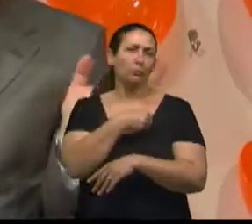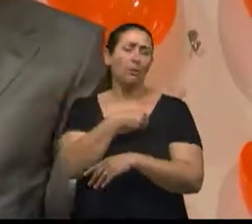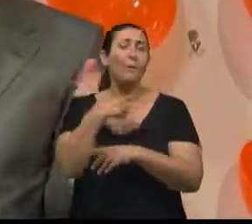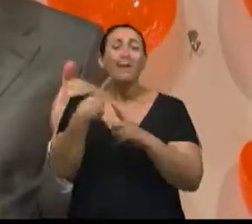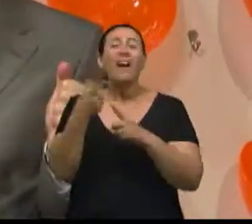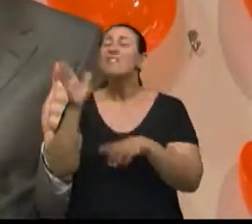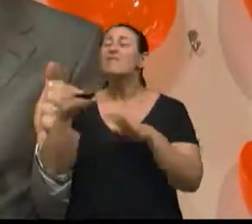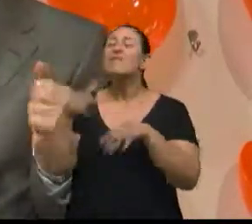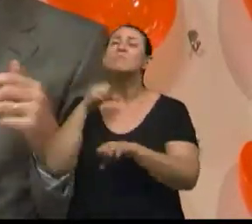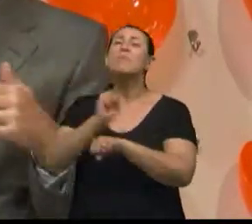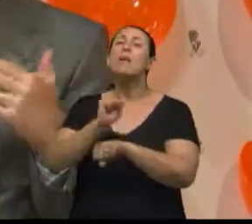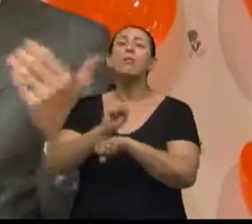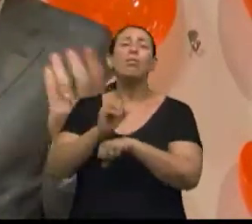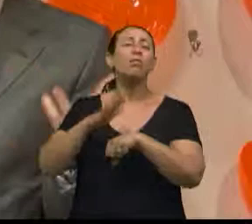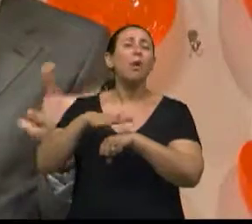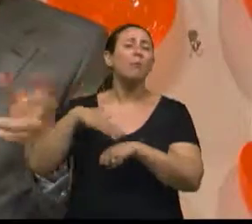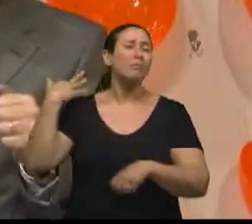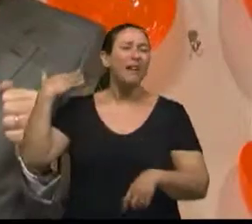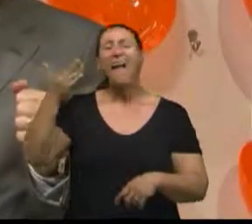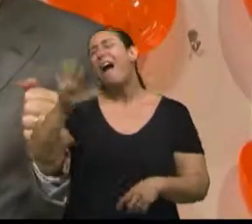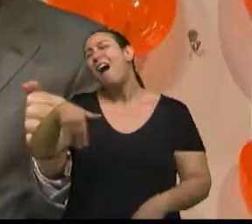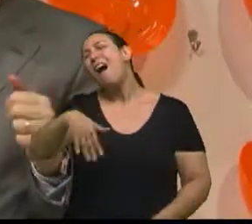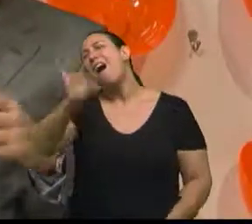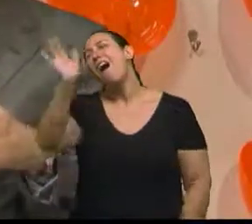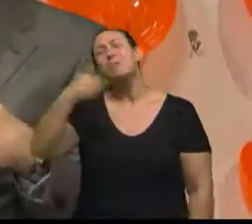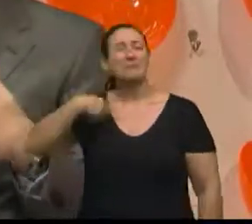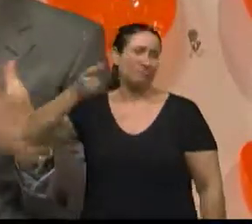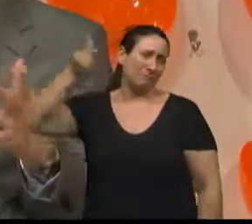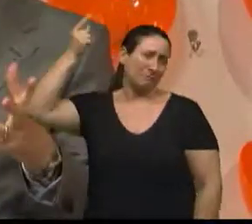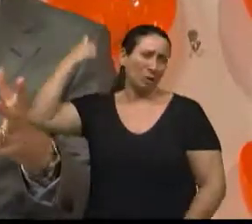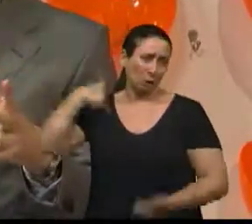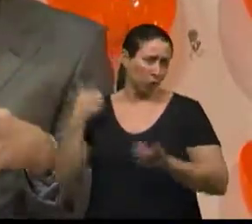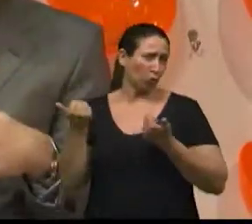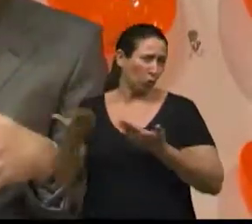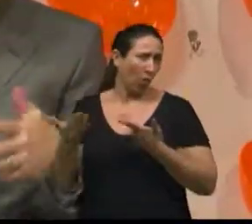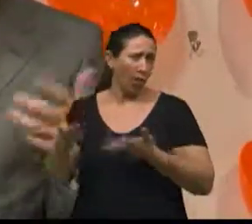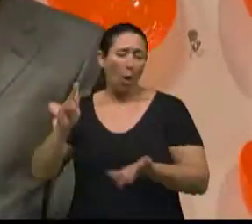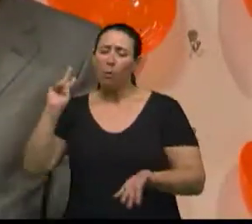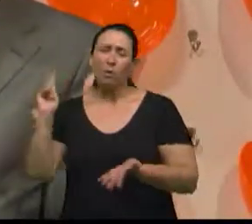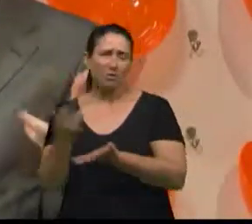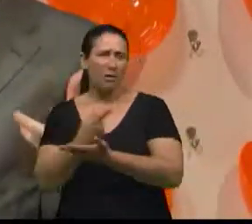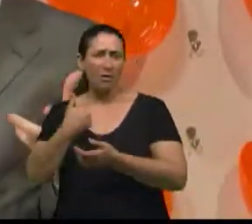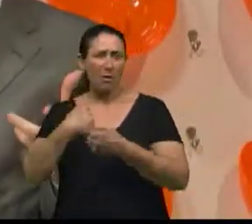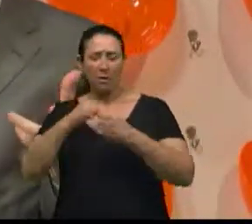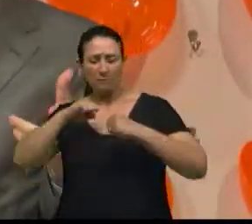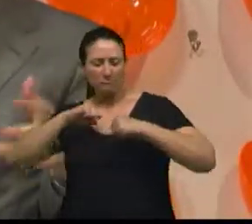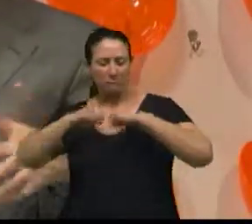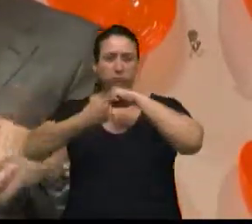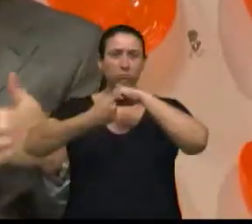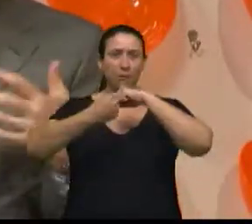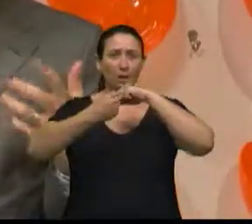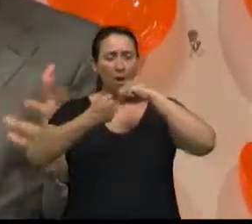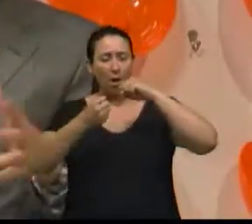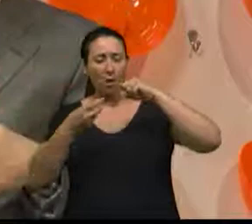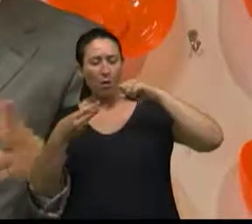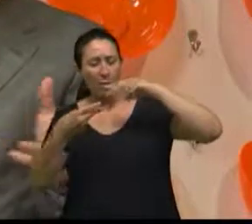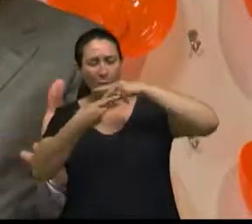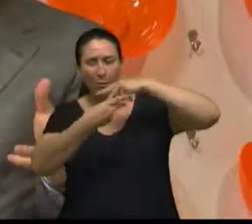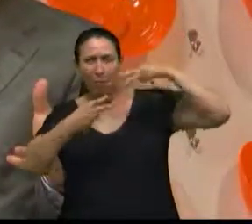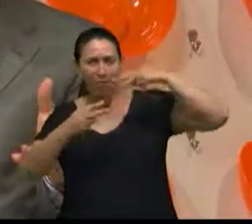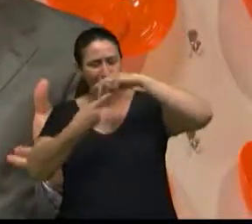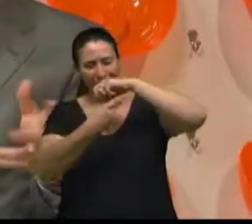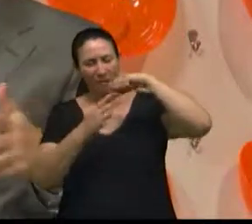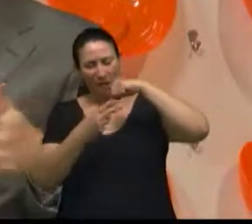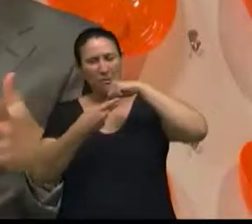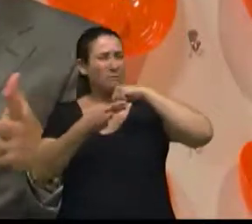muito, tem paciente que assim, doutor, eu tive uma lesão, quando eu era jovem, tinha 30 anos, rompi o cruzado anterior. Aí passa, mas não quis